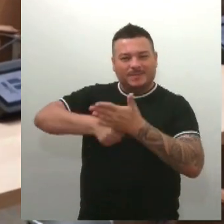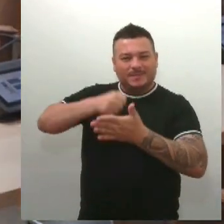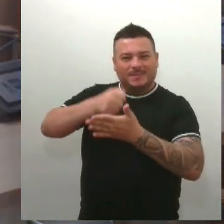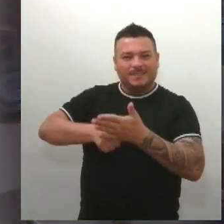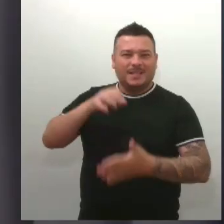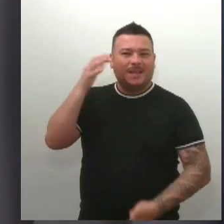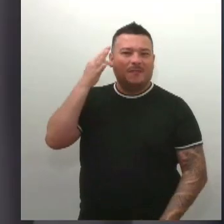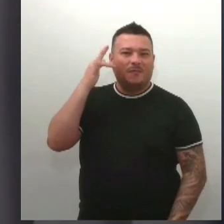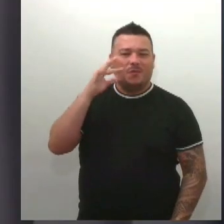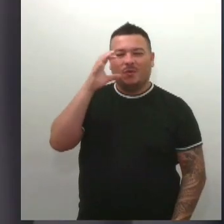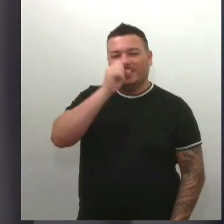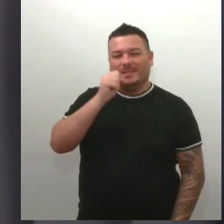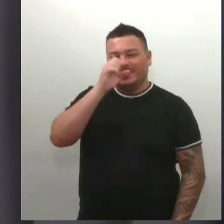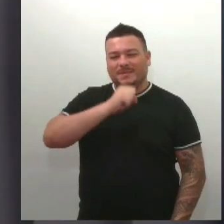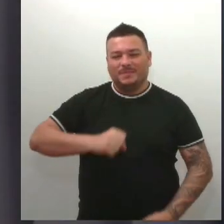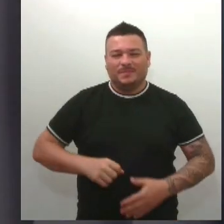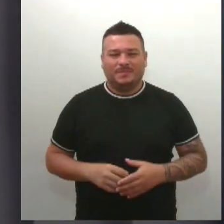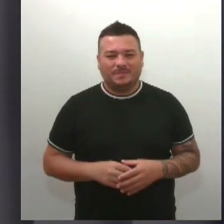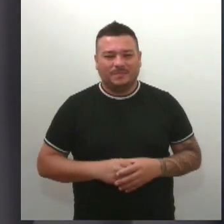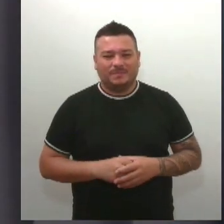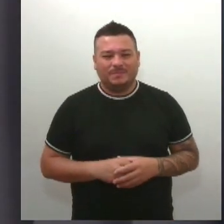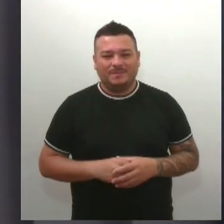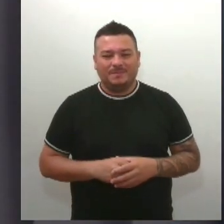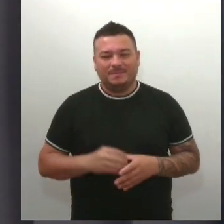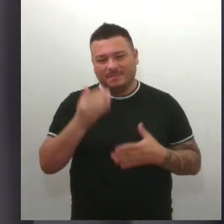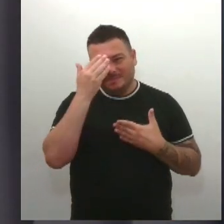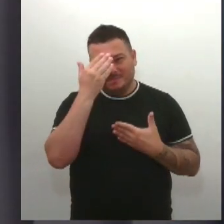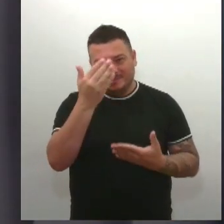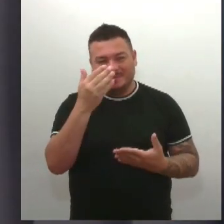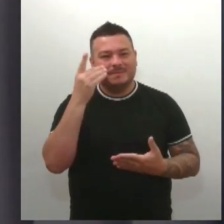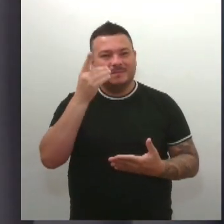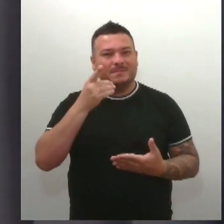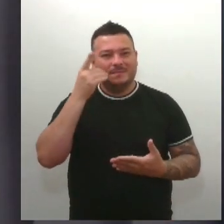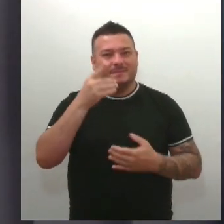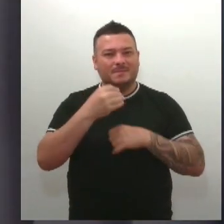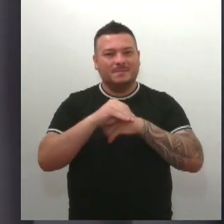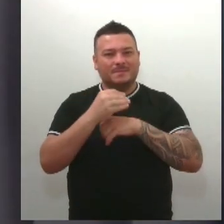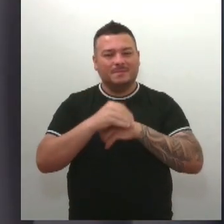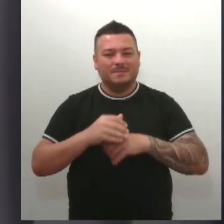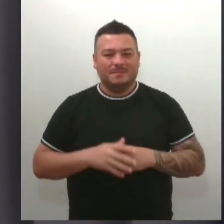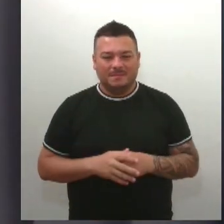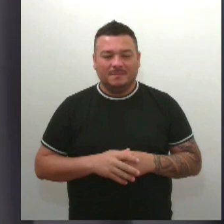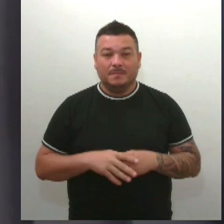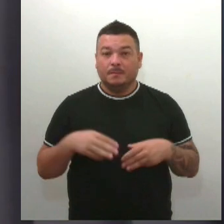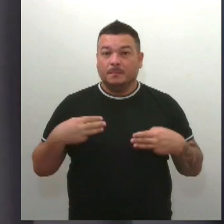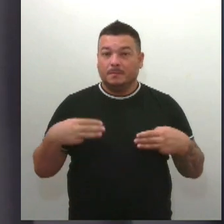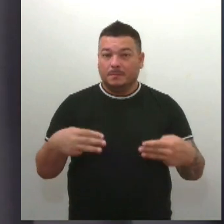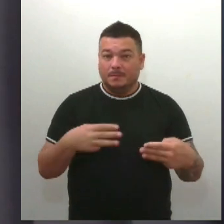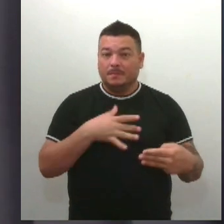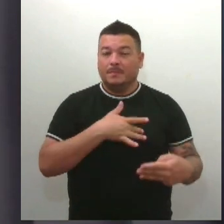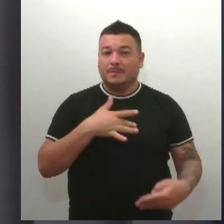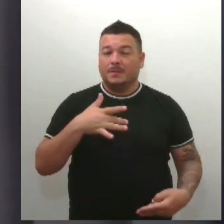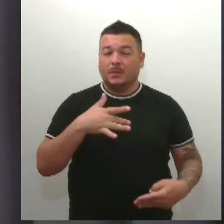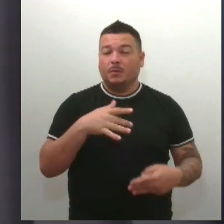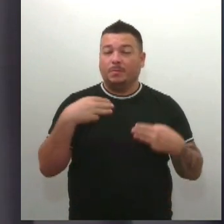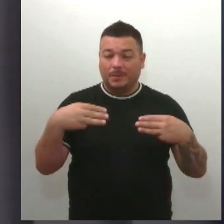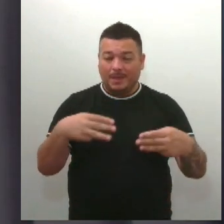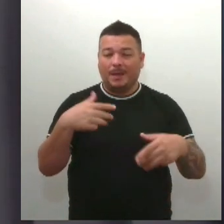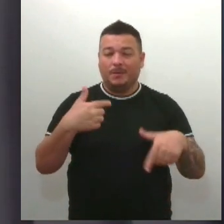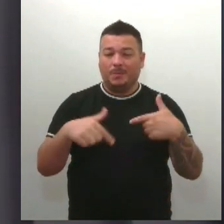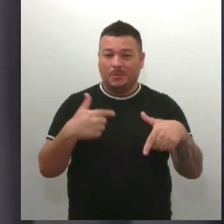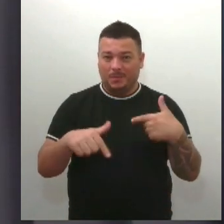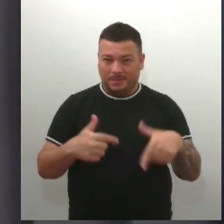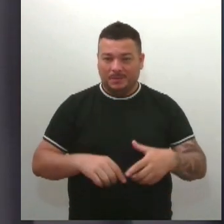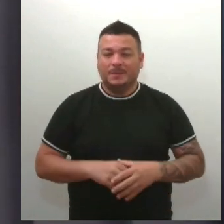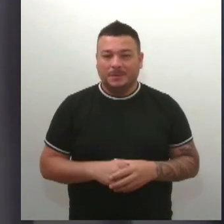movimento. Obrigada, deputada, pelas informações. O Ministério Público do Trabalho em Sergipe registrou 15